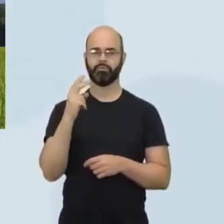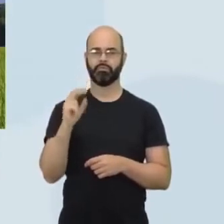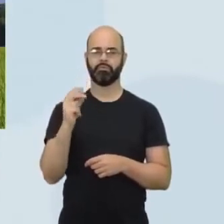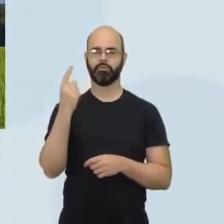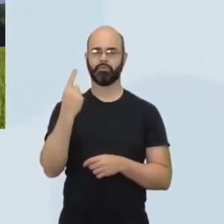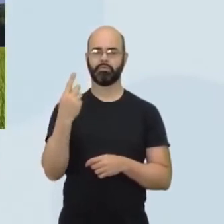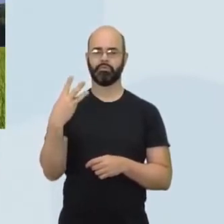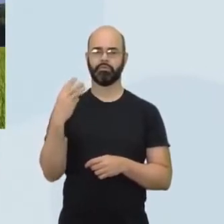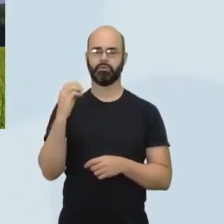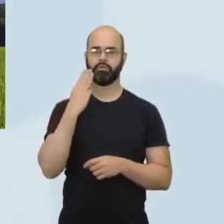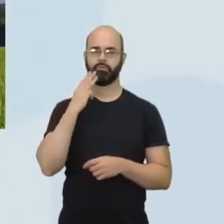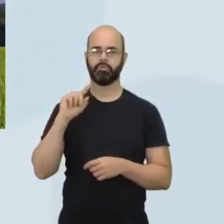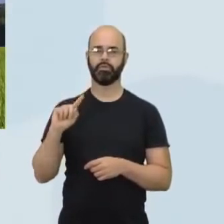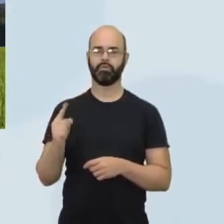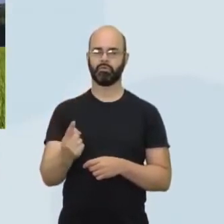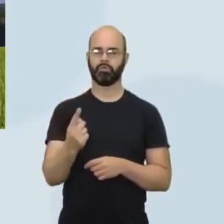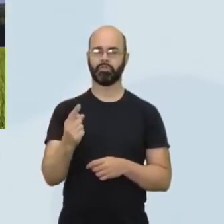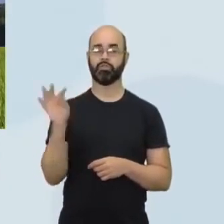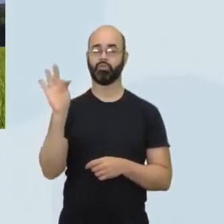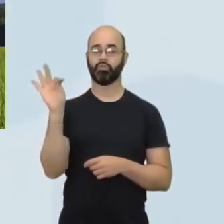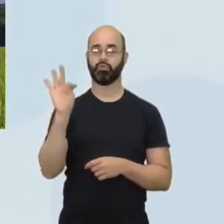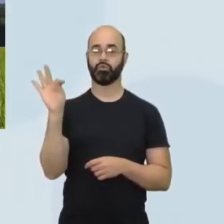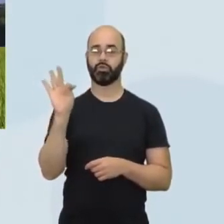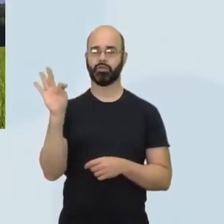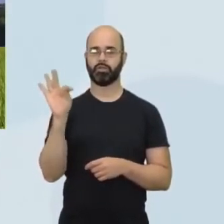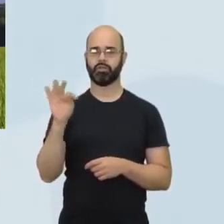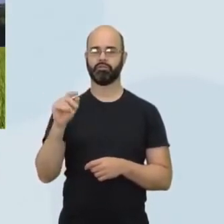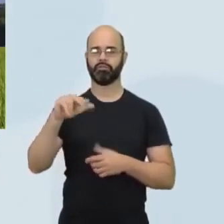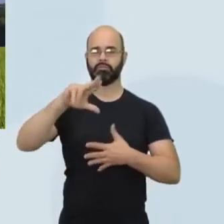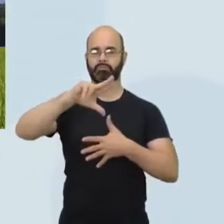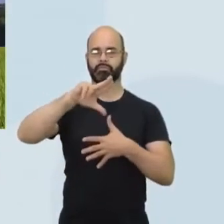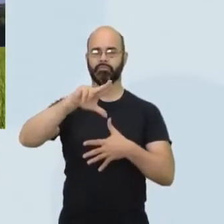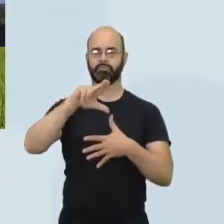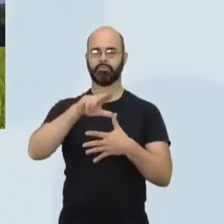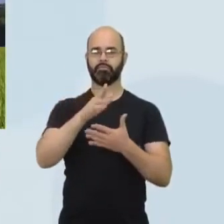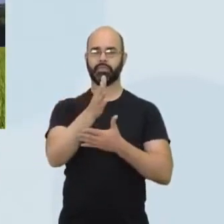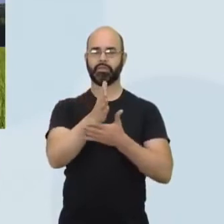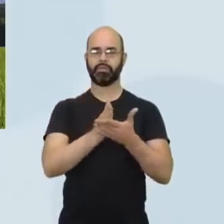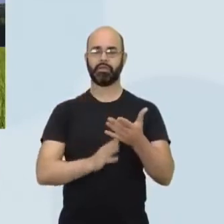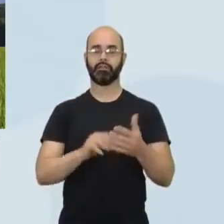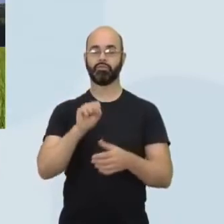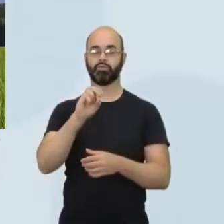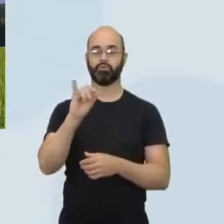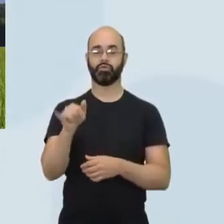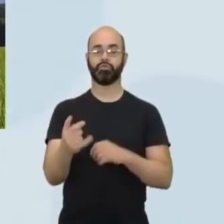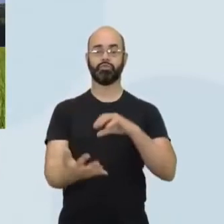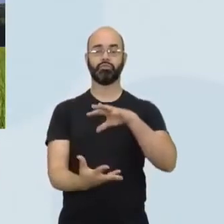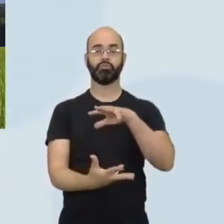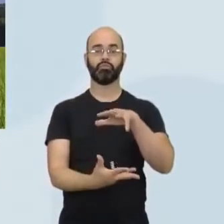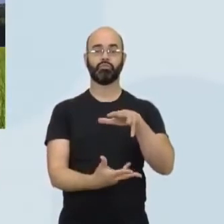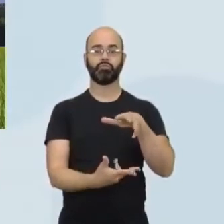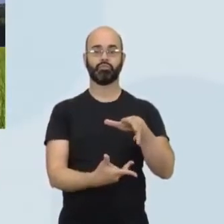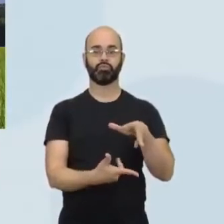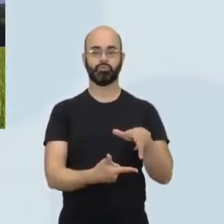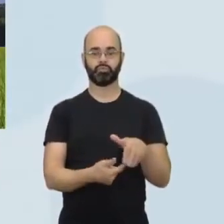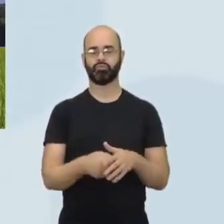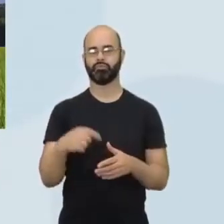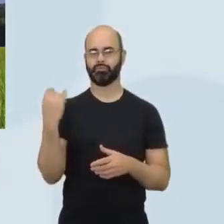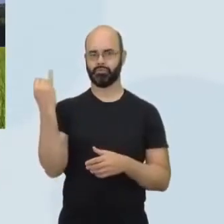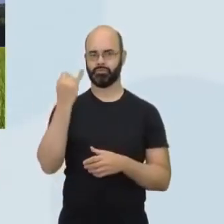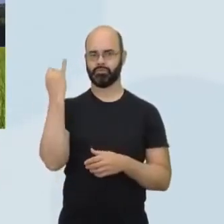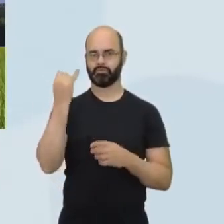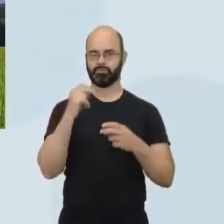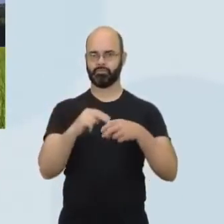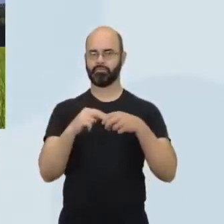milhões de toneladas. A América Latina produz metade da soja do mundo. Olha a importância da América Latina aí para o planeta.